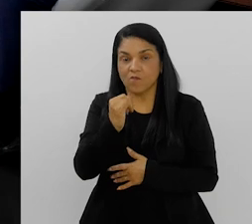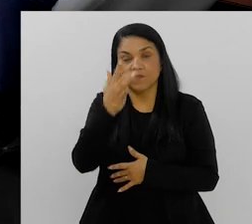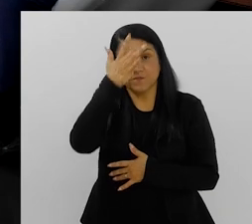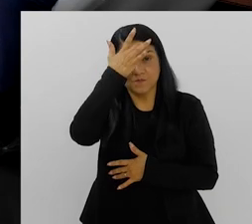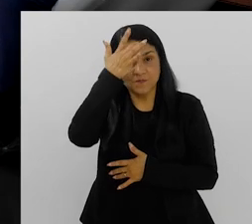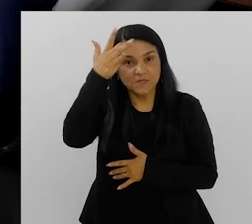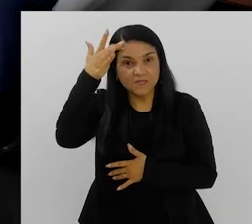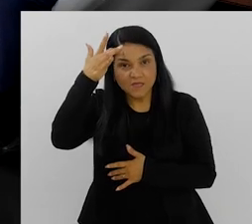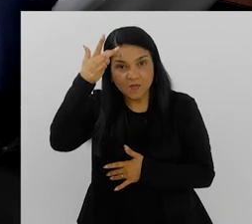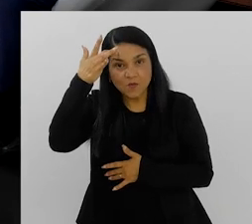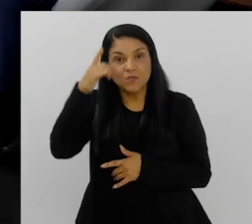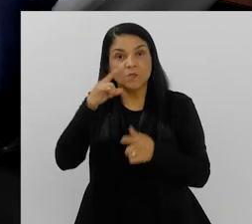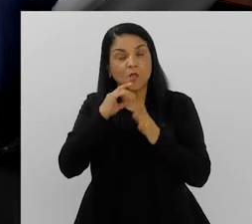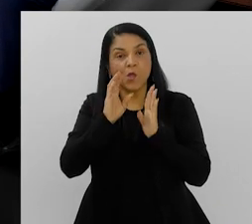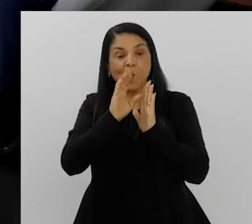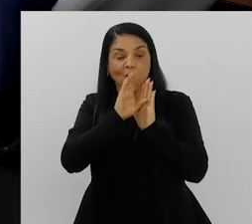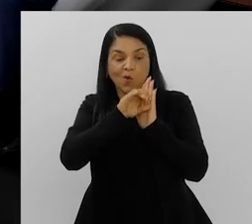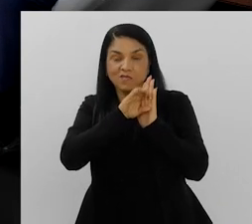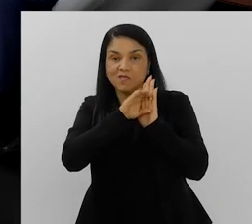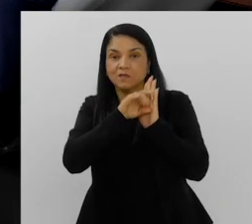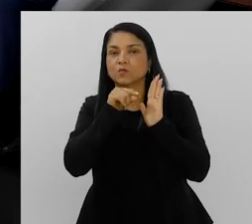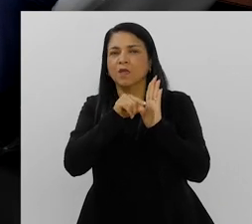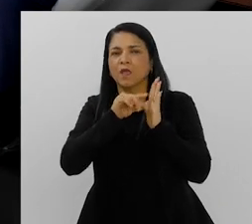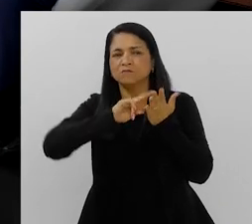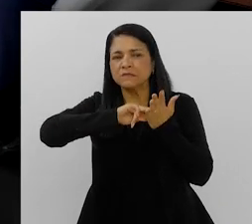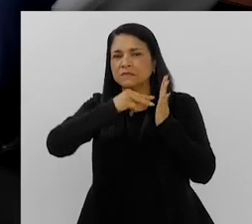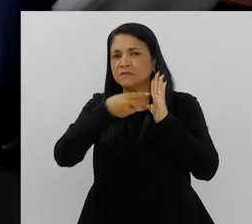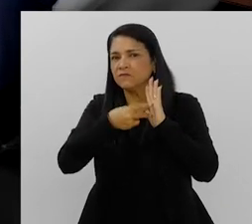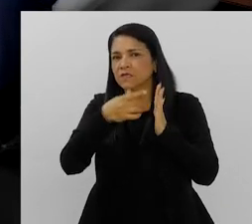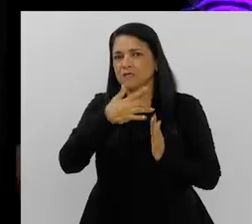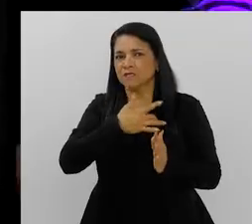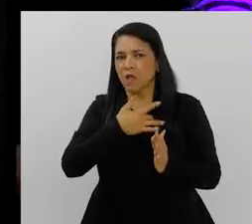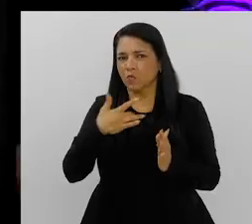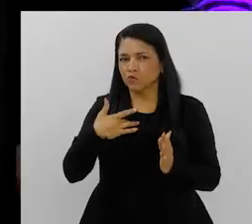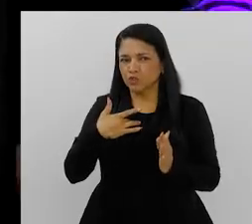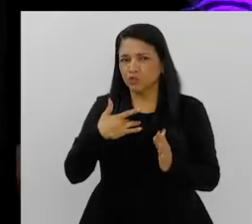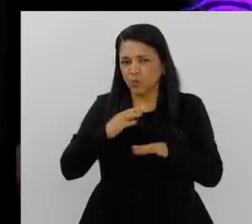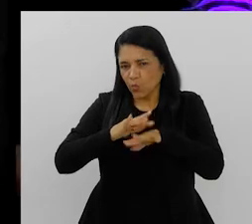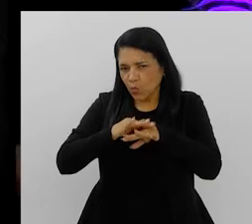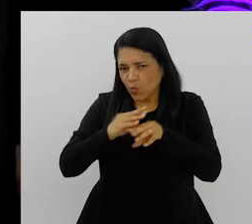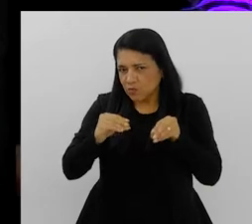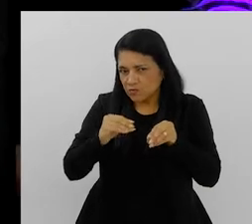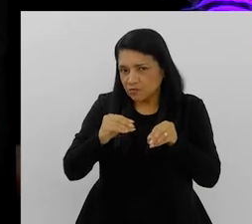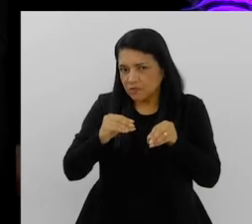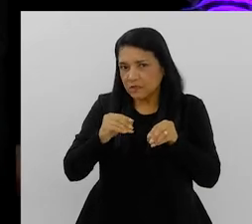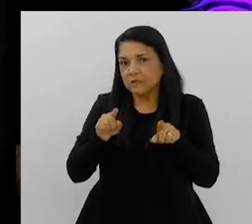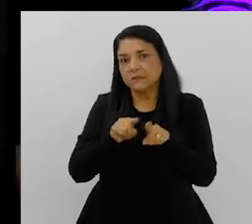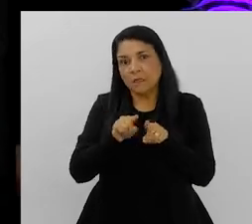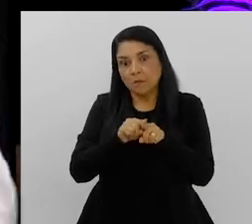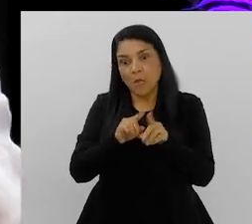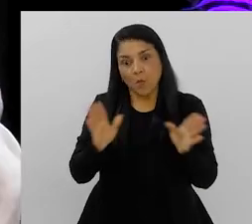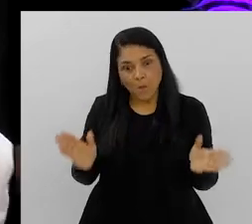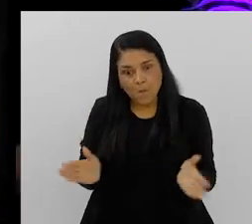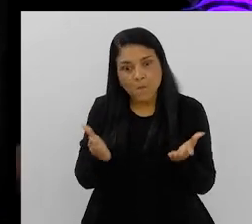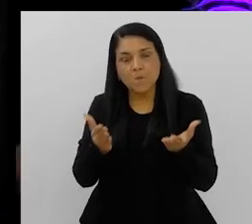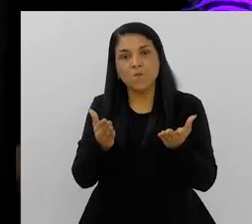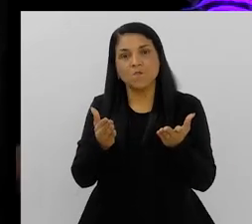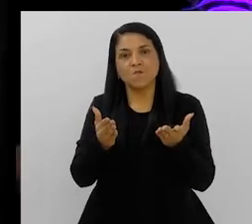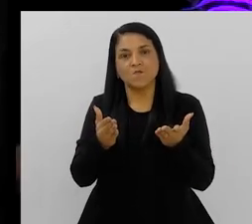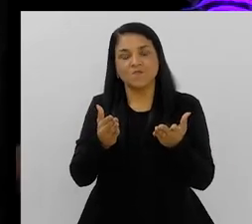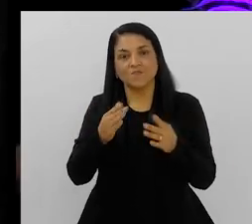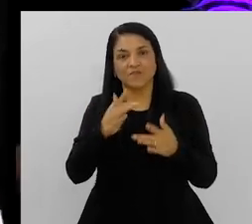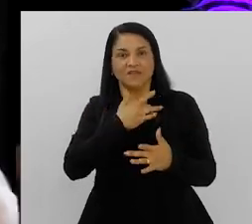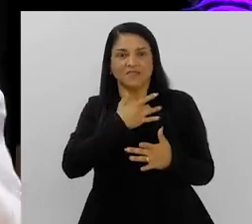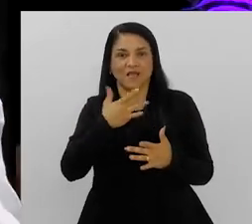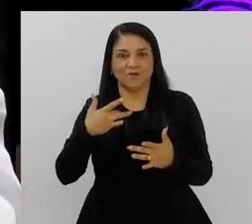entra para a questão da saúde mental, a gente entra também no conceito do que é a saúde, que não é só a saúde curativa, é a saúde promotora